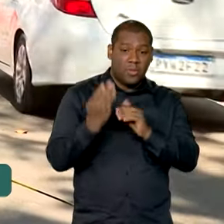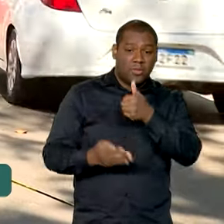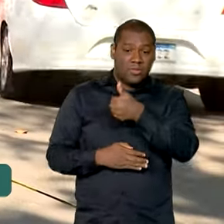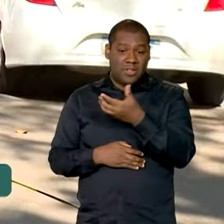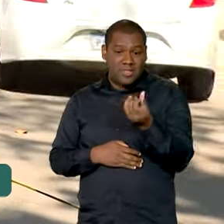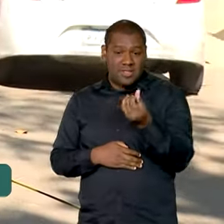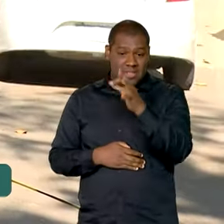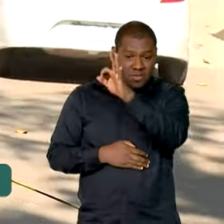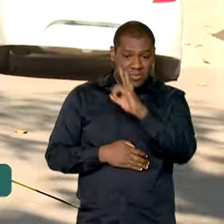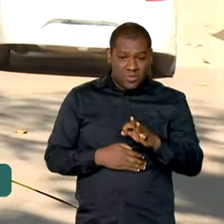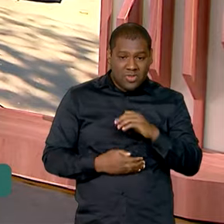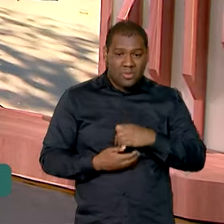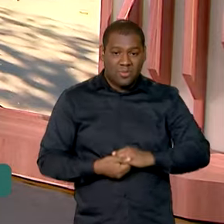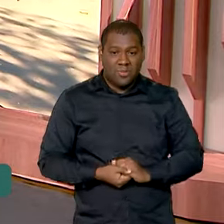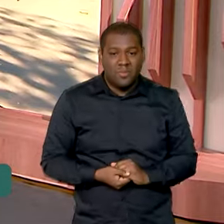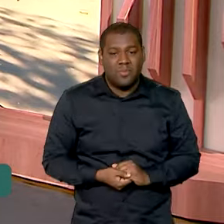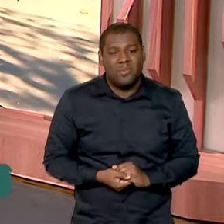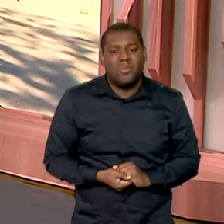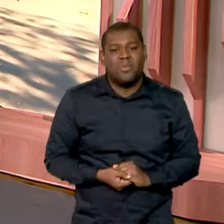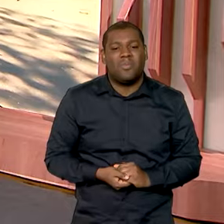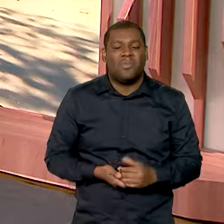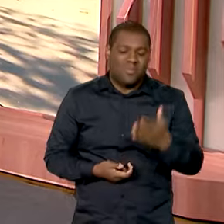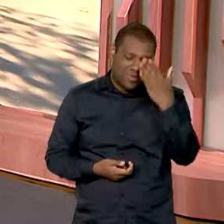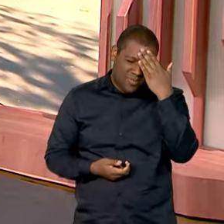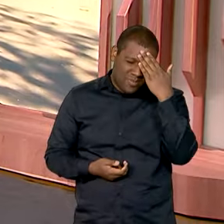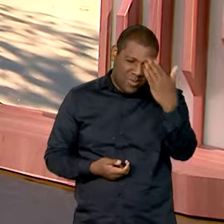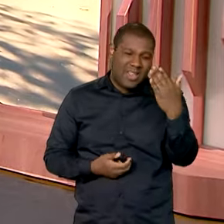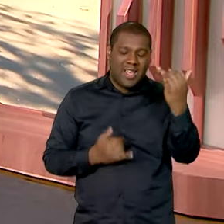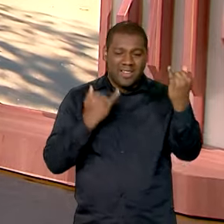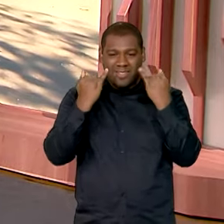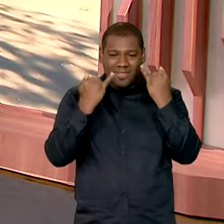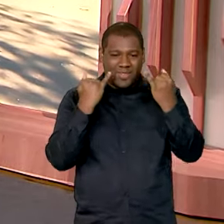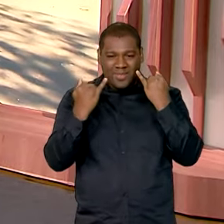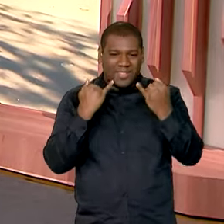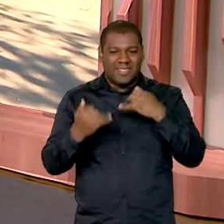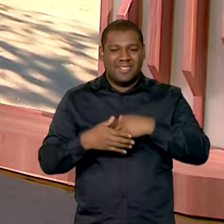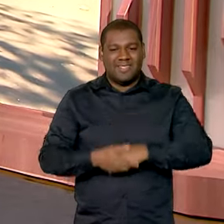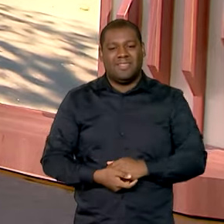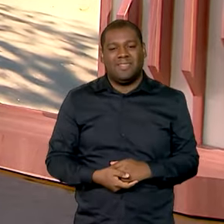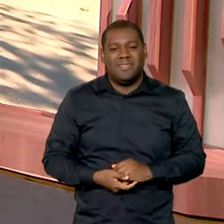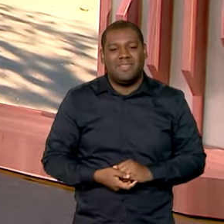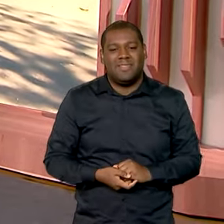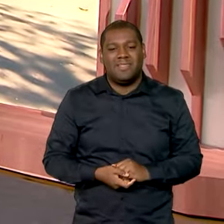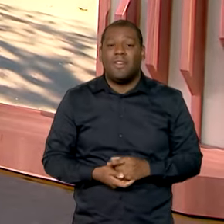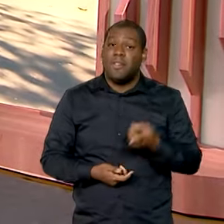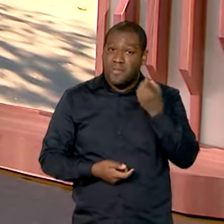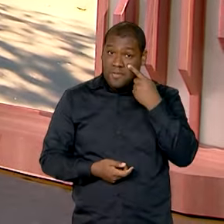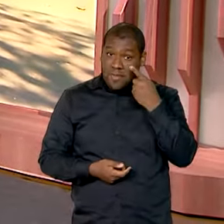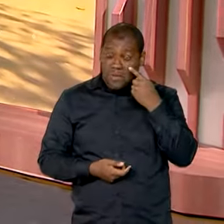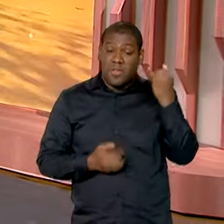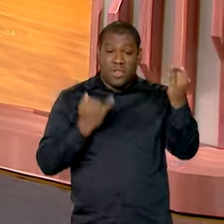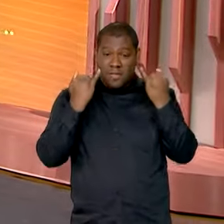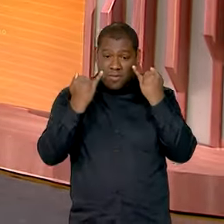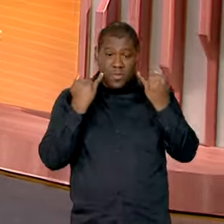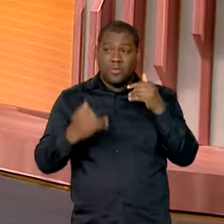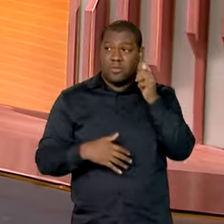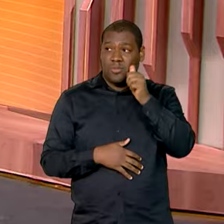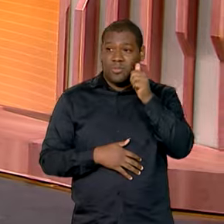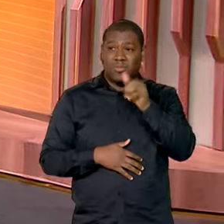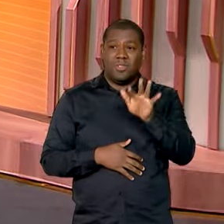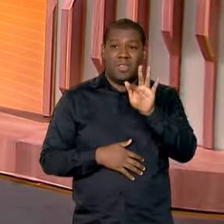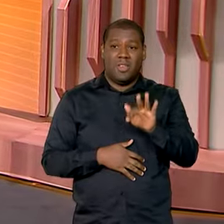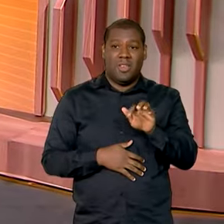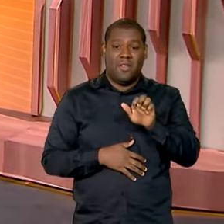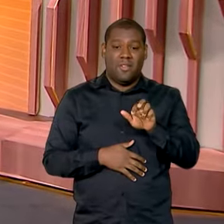procedimentos. Vanessa. Muito obrigada pelas informações e bom trabalho para você. Você conferiu aí as informações de Fernanda Cruz,